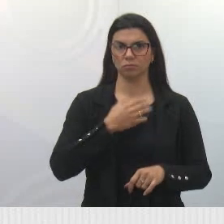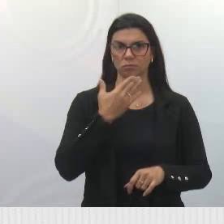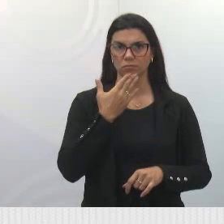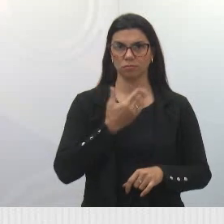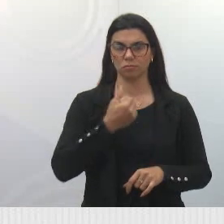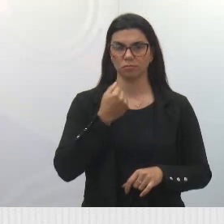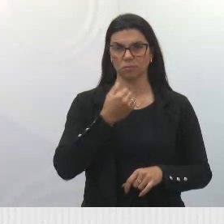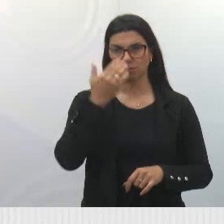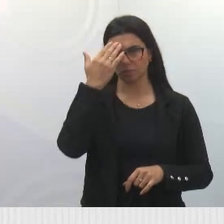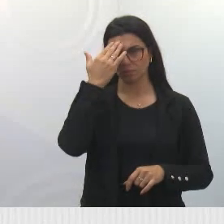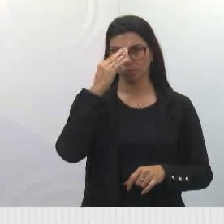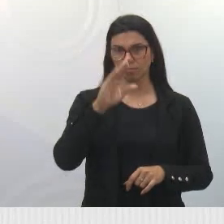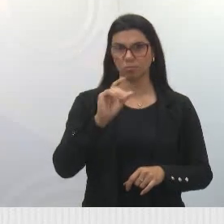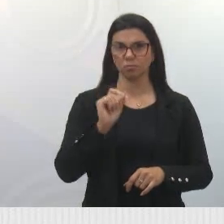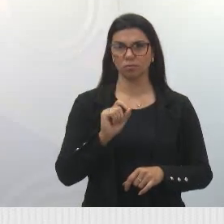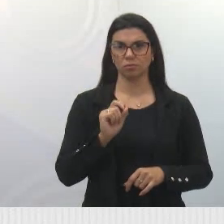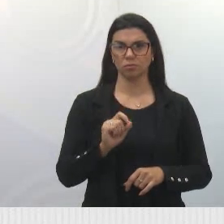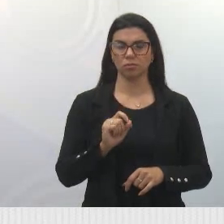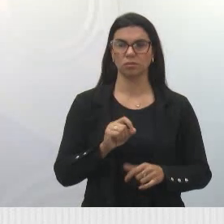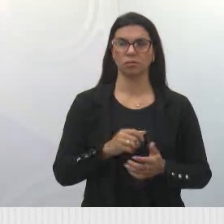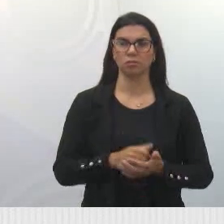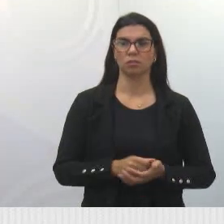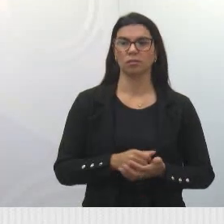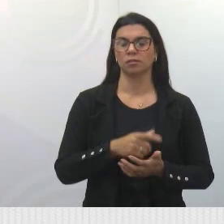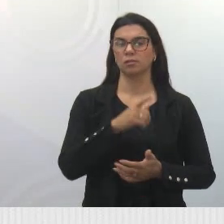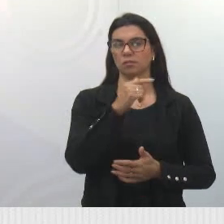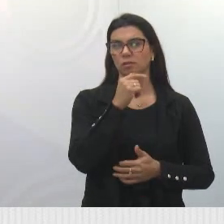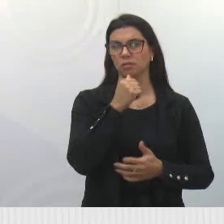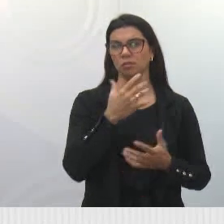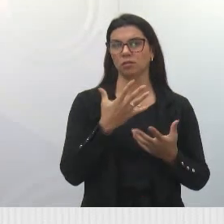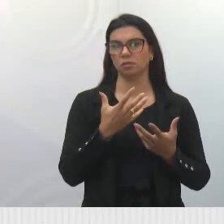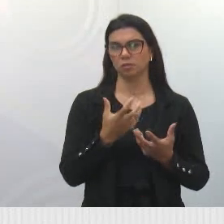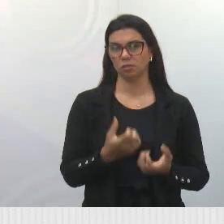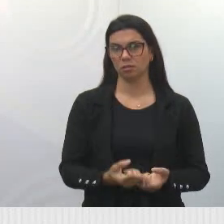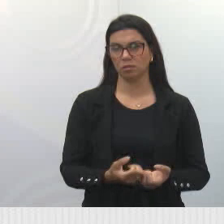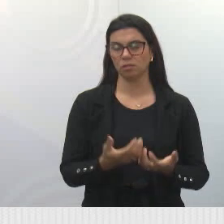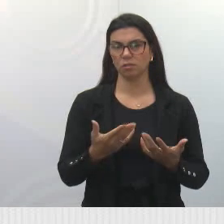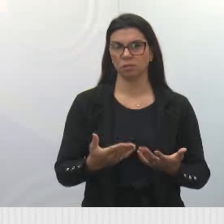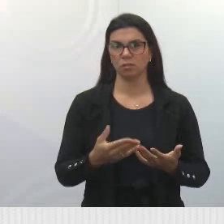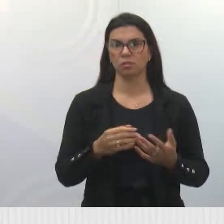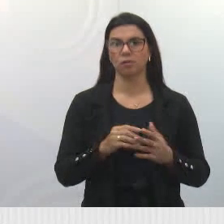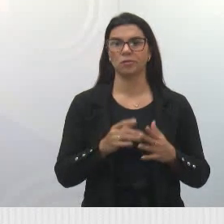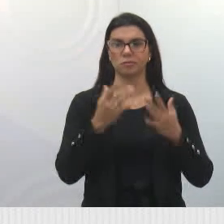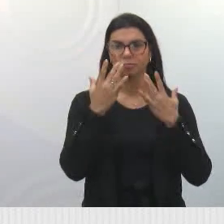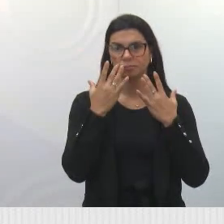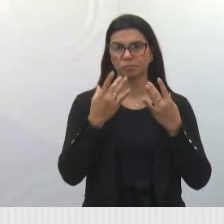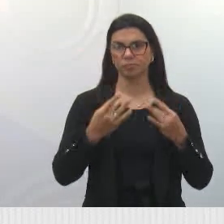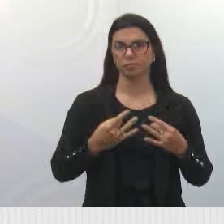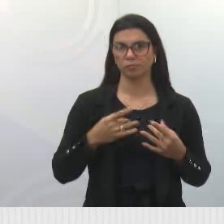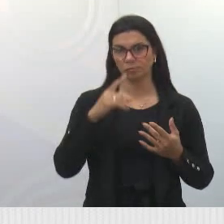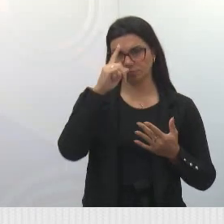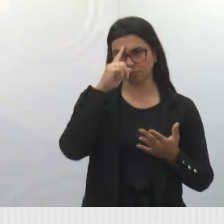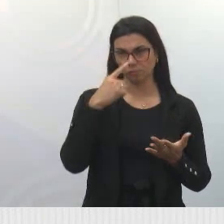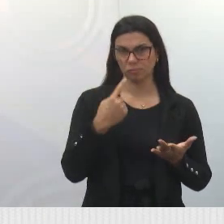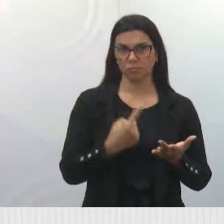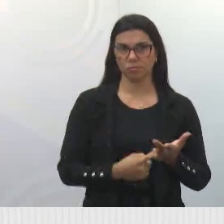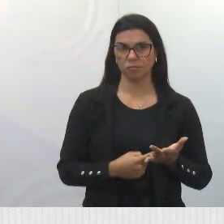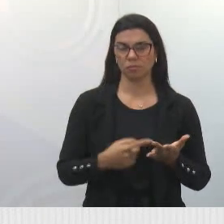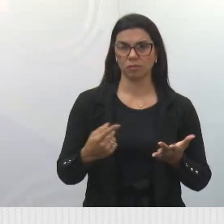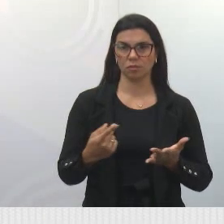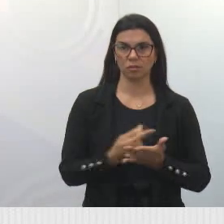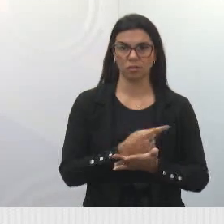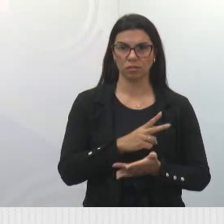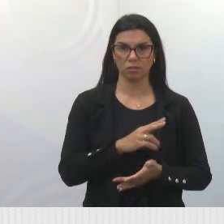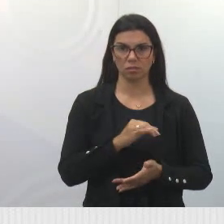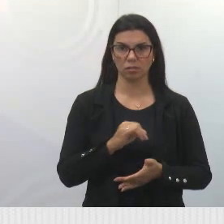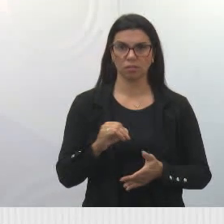principalmente, a questão da drenagem em Então, eles estiveram nos ouvindo e ficou combinado que irá ocorrer essa